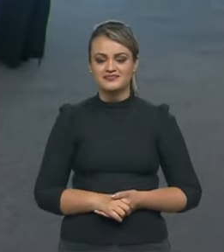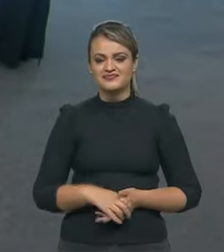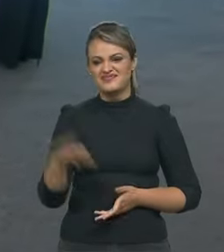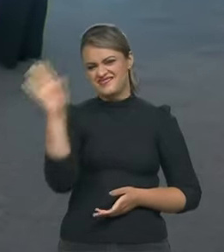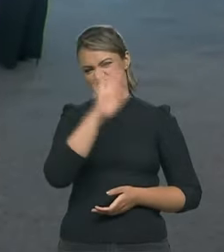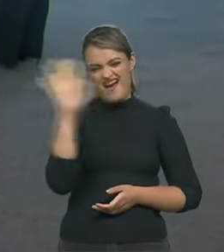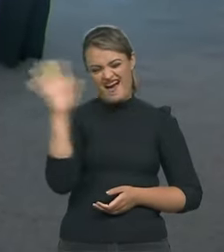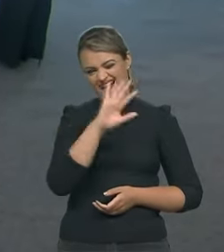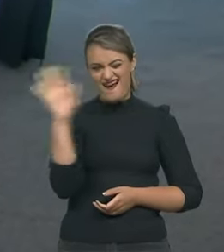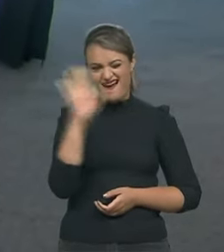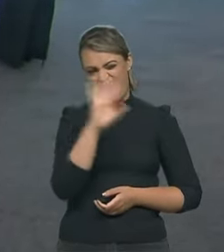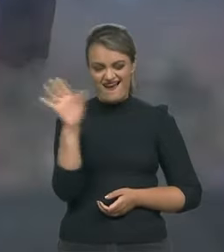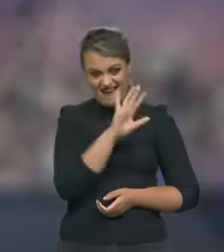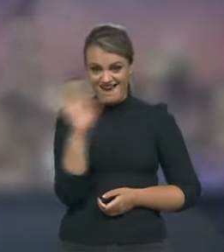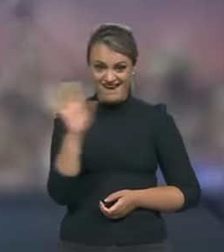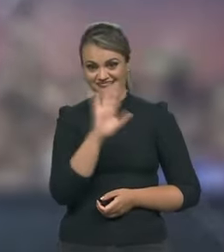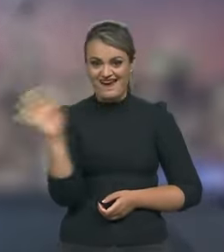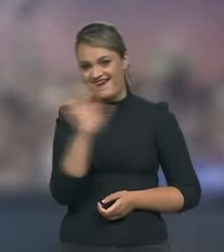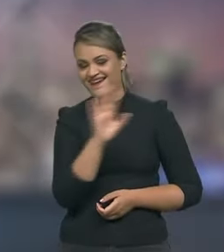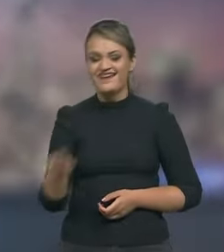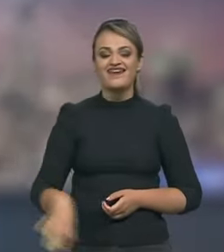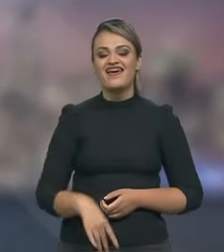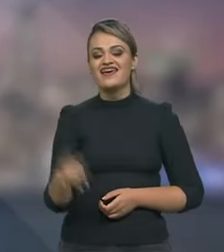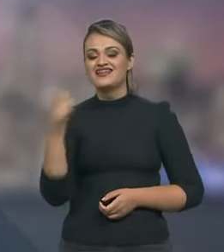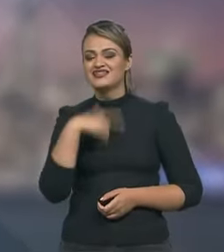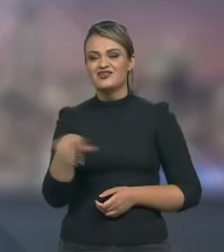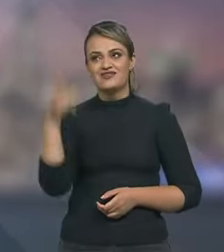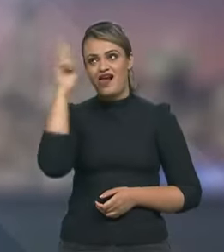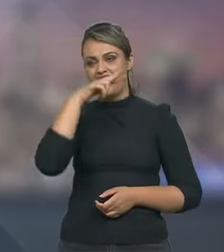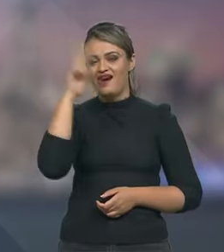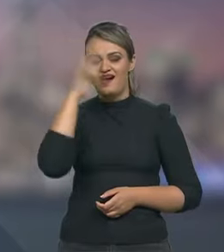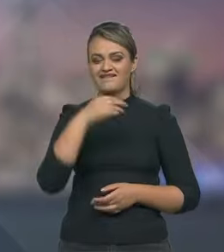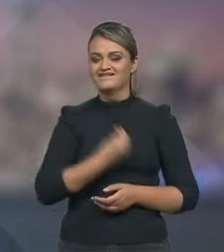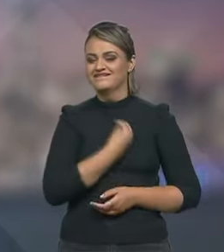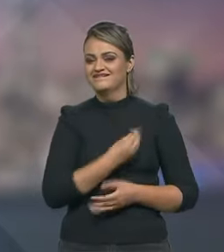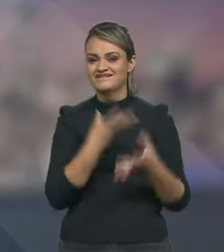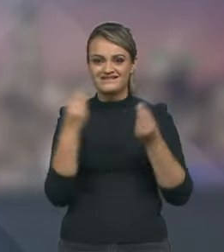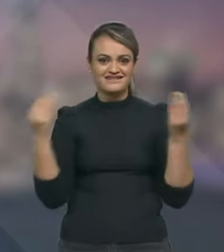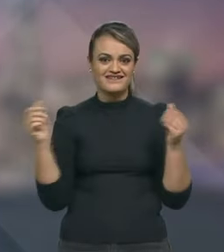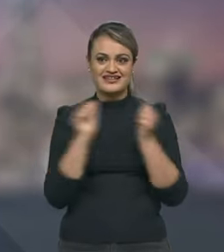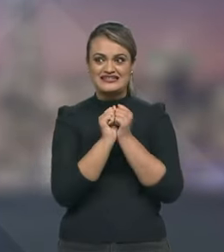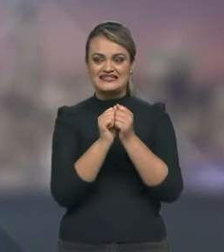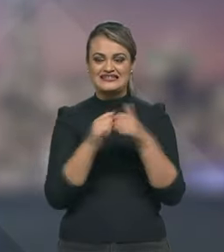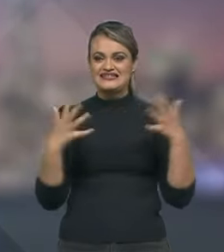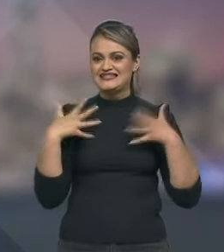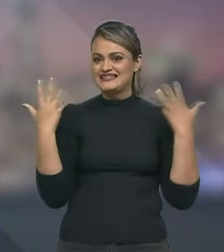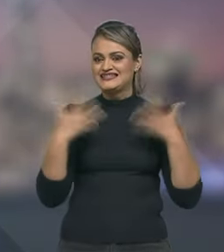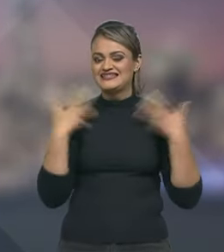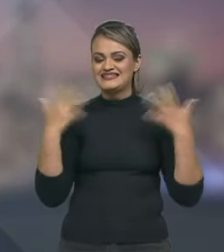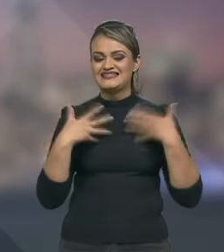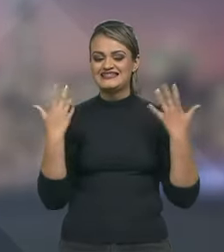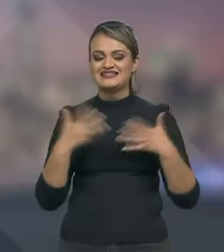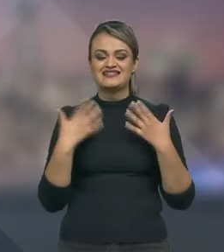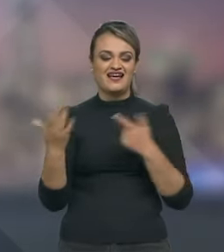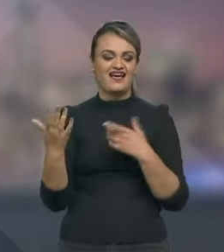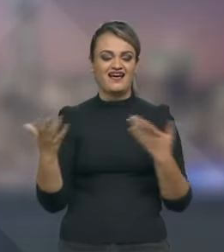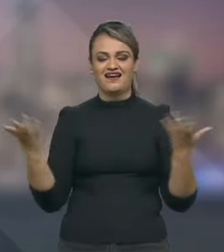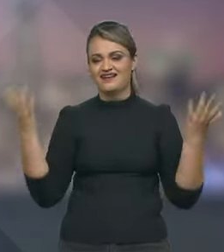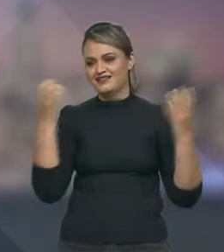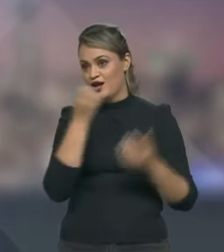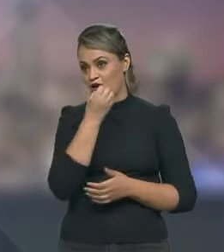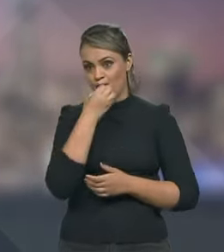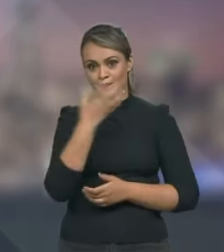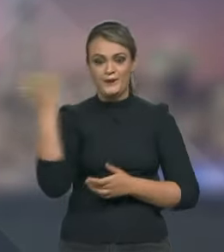Grande Nelson Piquet! Nossa, quantas histórias, quantos momentos de alegria você tem proporcionado pra